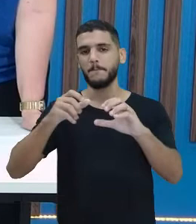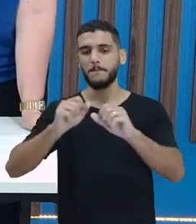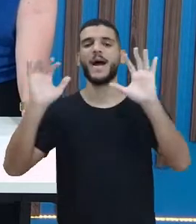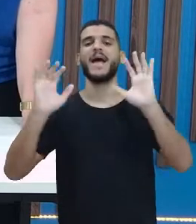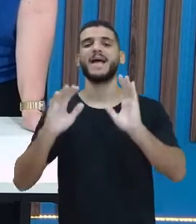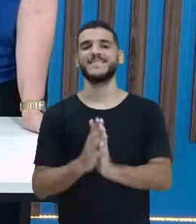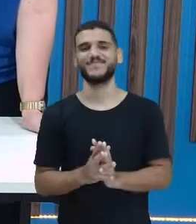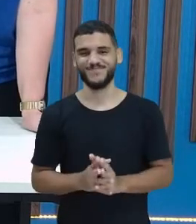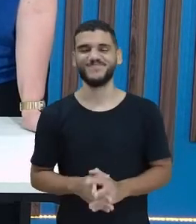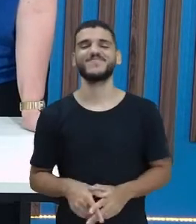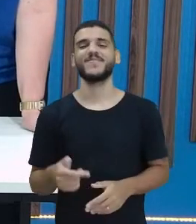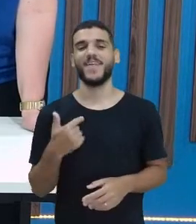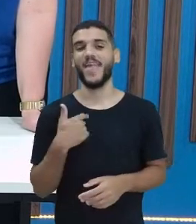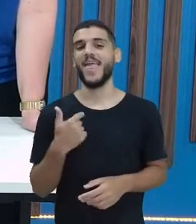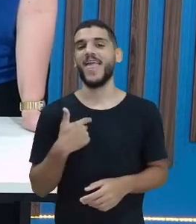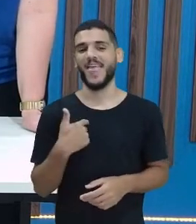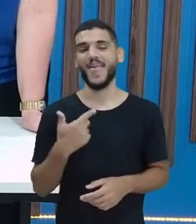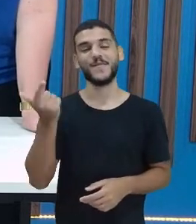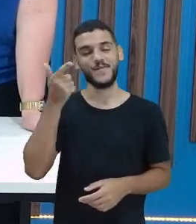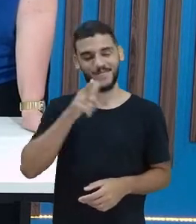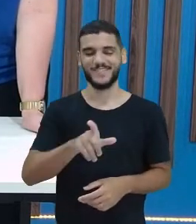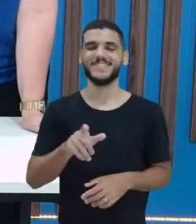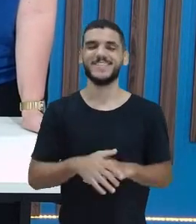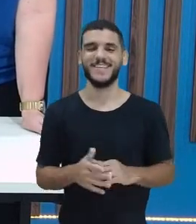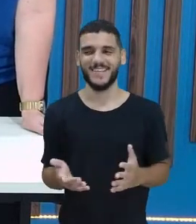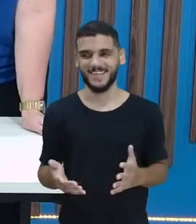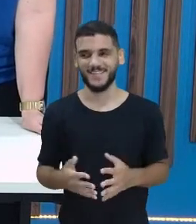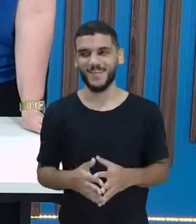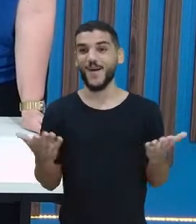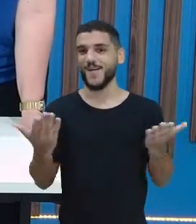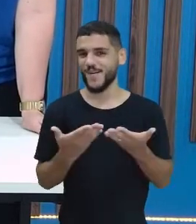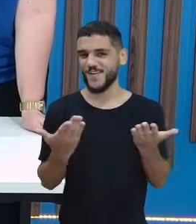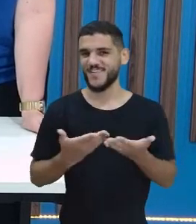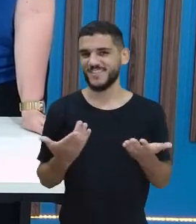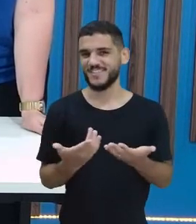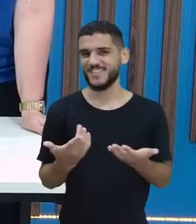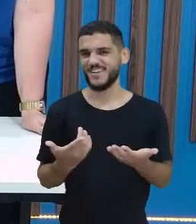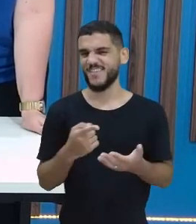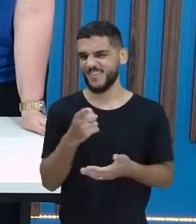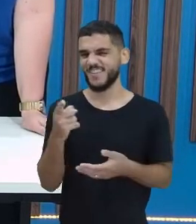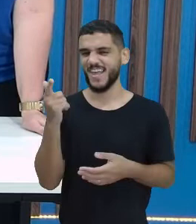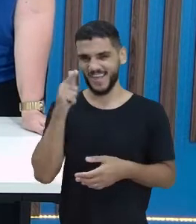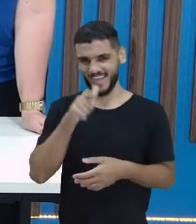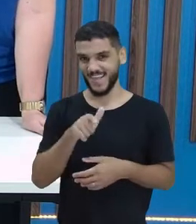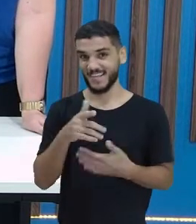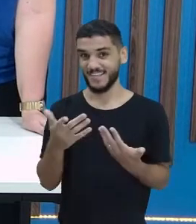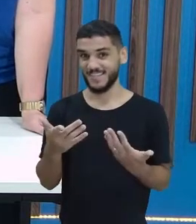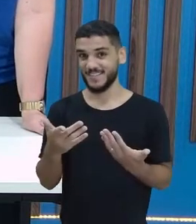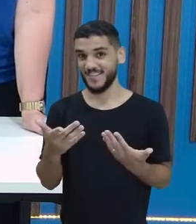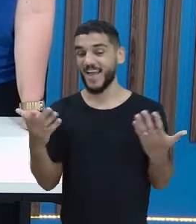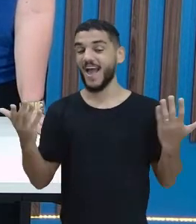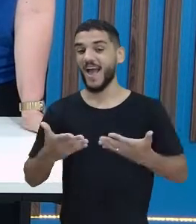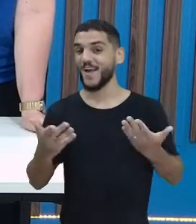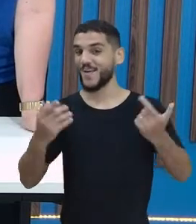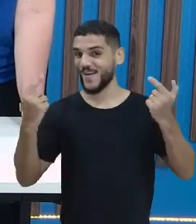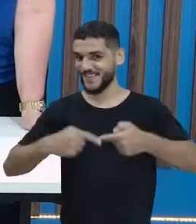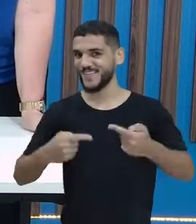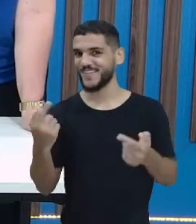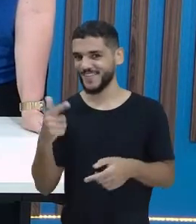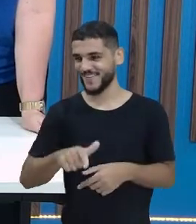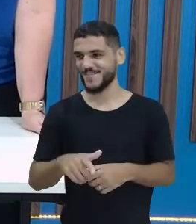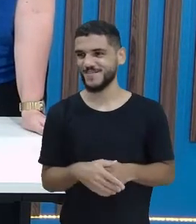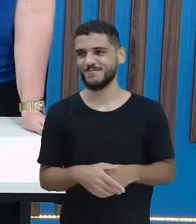Ganhou. Precisava dizer isso. Precisava. Será que hoje a senhora vai ganhar? Será que vai ser a revanche? Vamos ver, né?